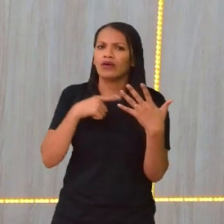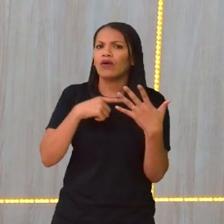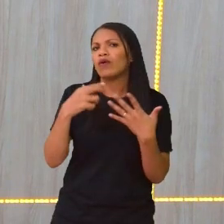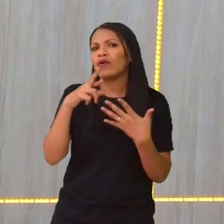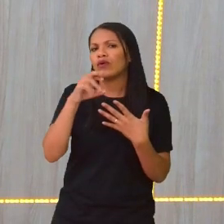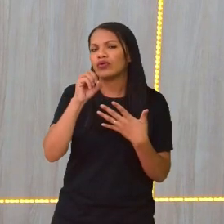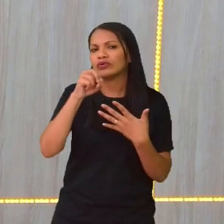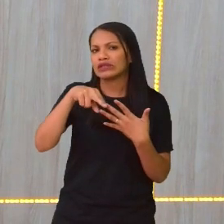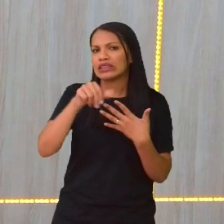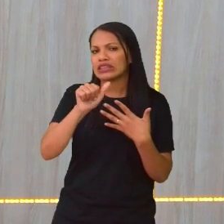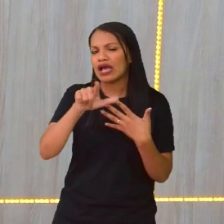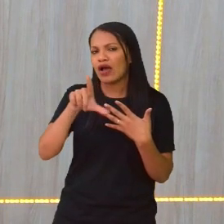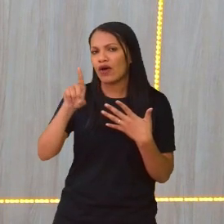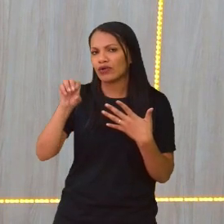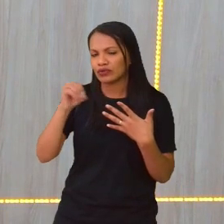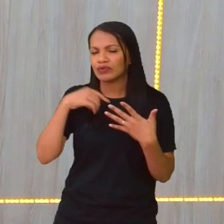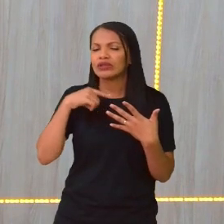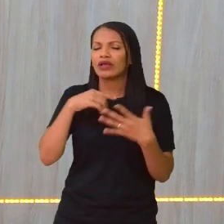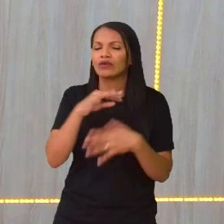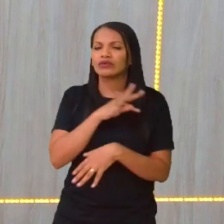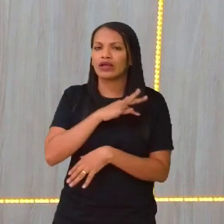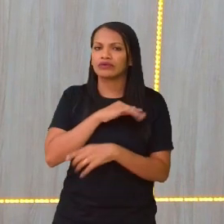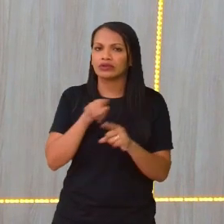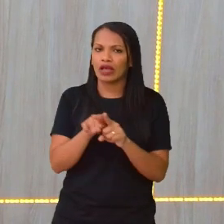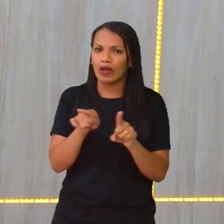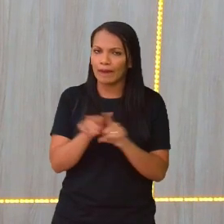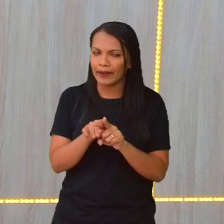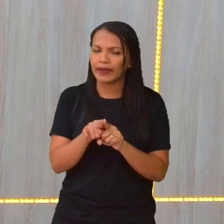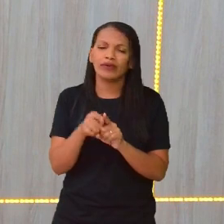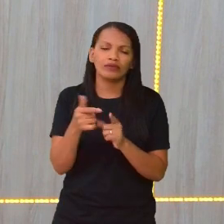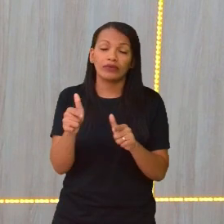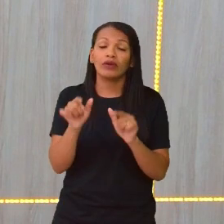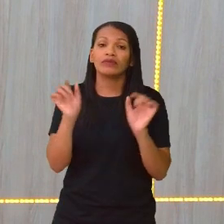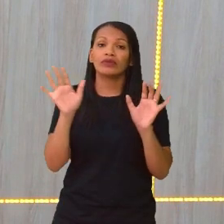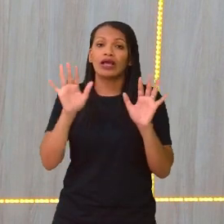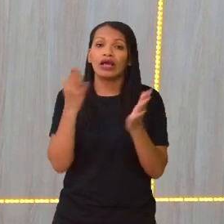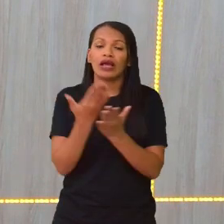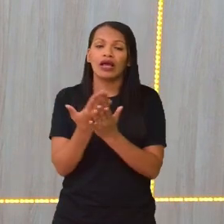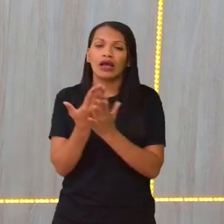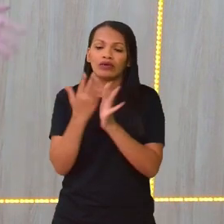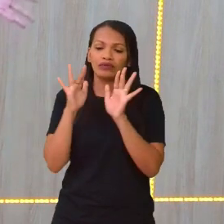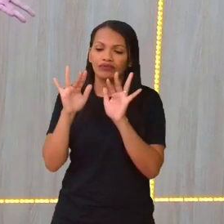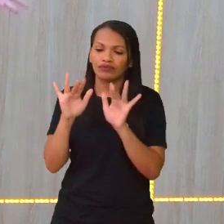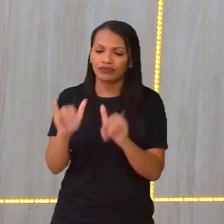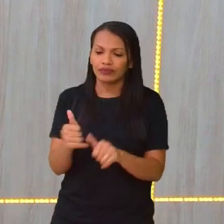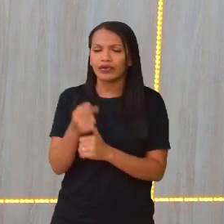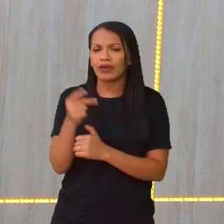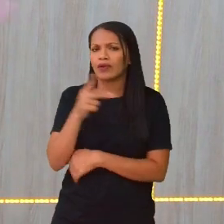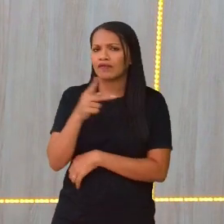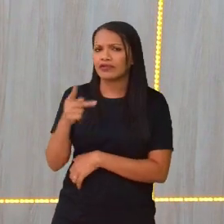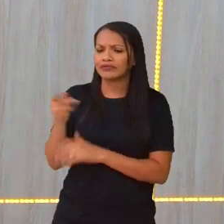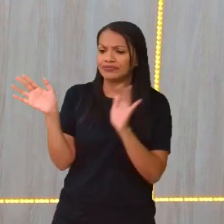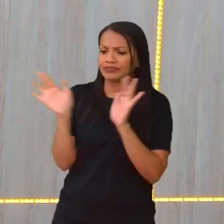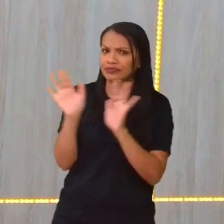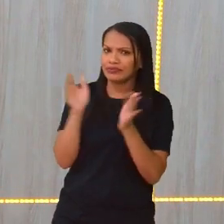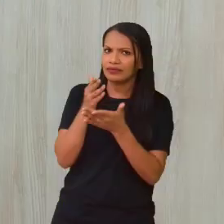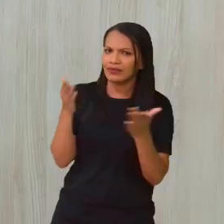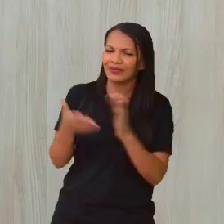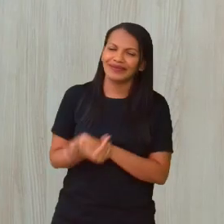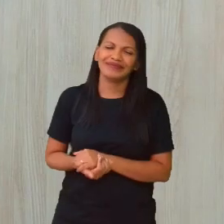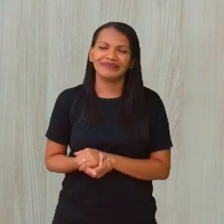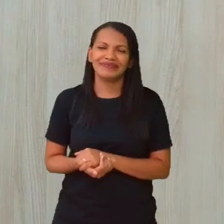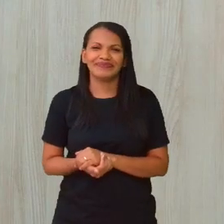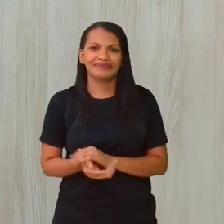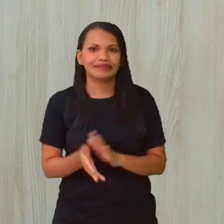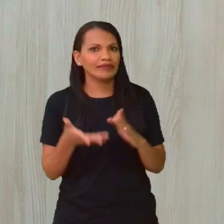boas memórias pra gente, que a gente tá torcendo. Sim. A nossa aula tá ficando por aqui, minha gente, eu vou passar pra professora Adriana, pra que ela diga tchau pra vocês. Minha